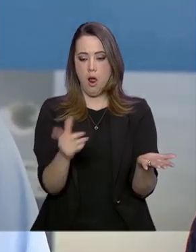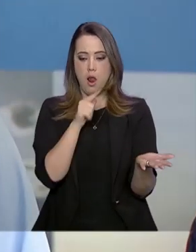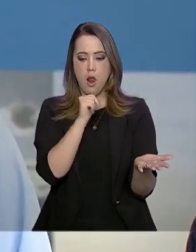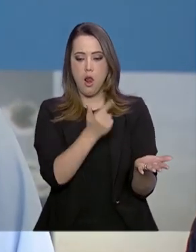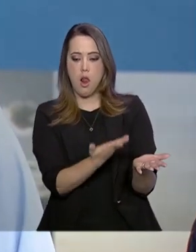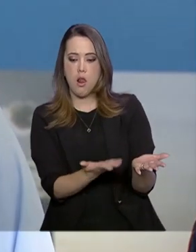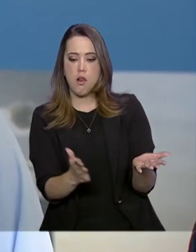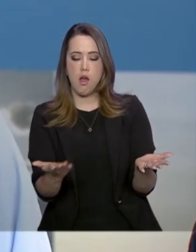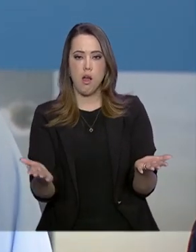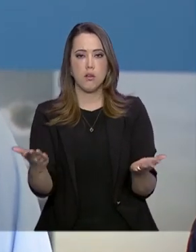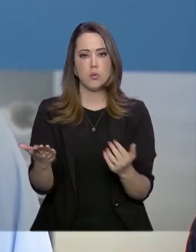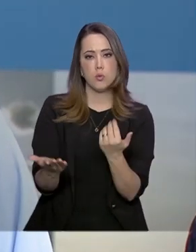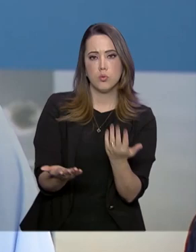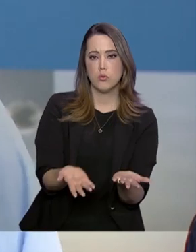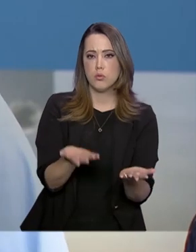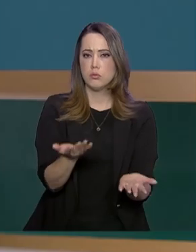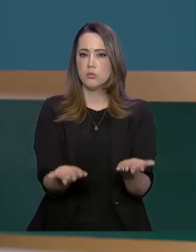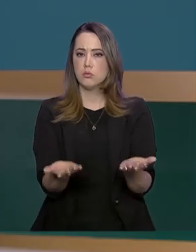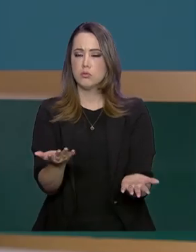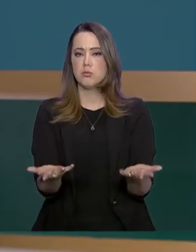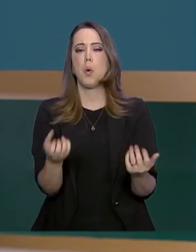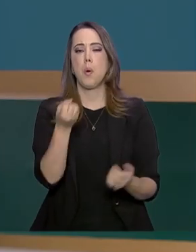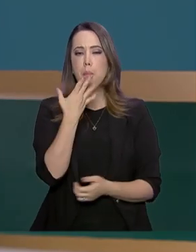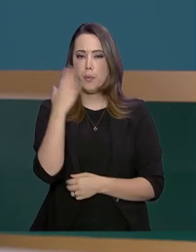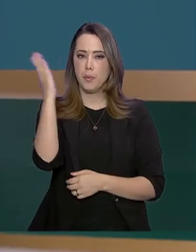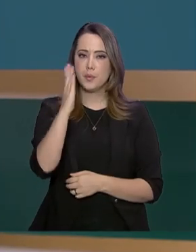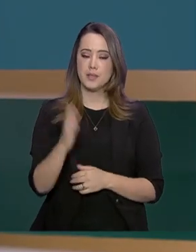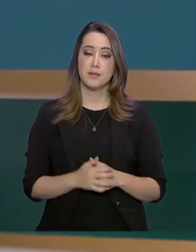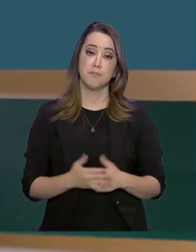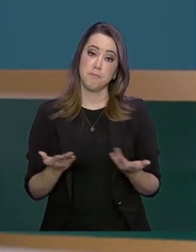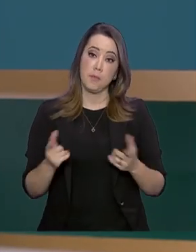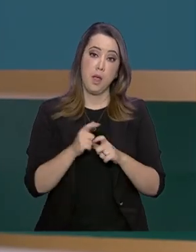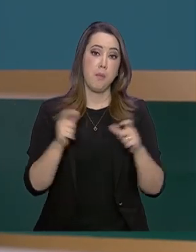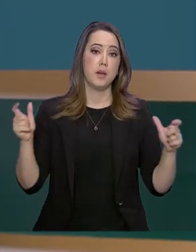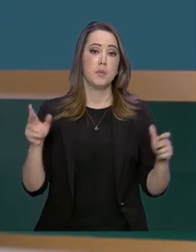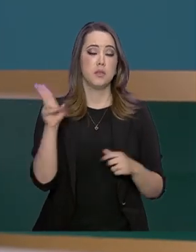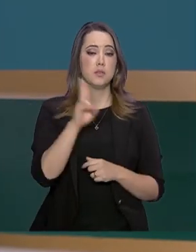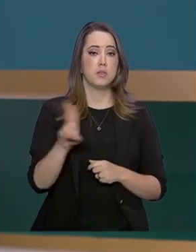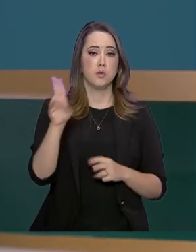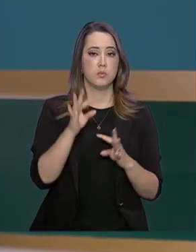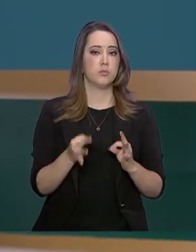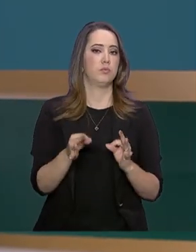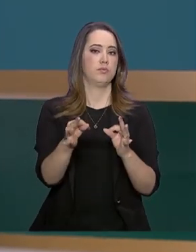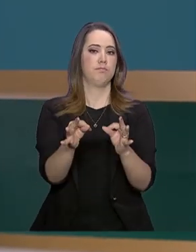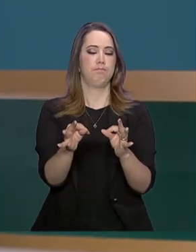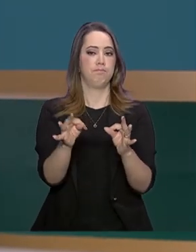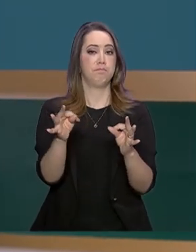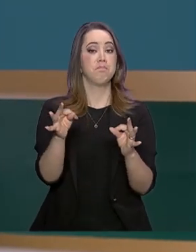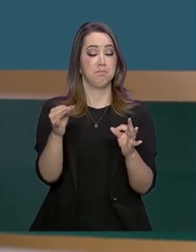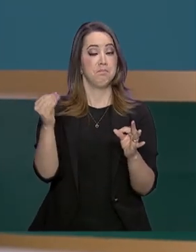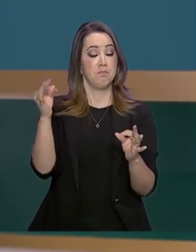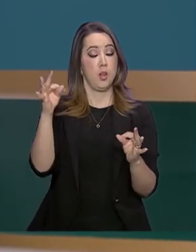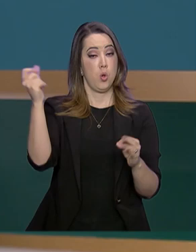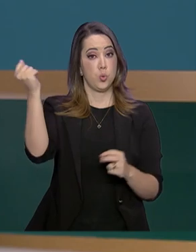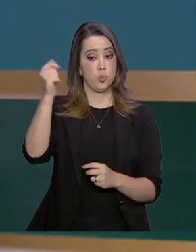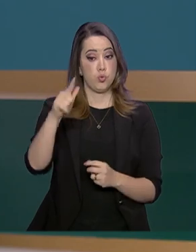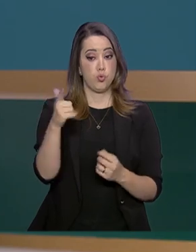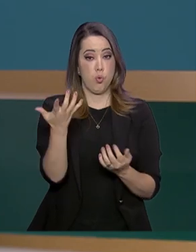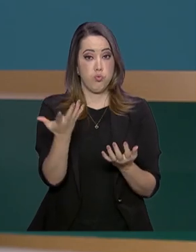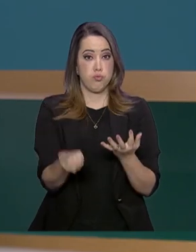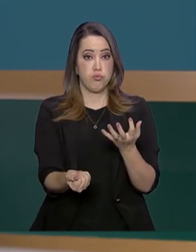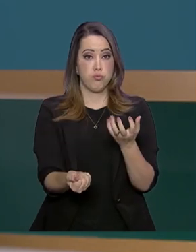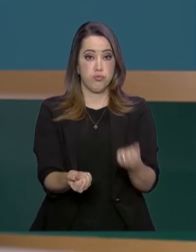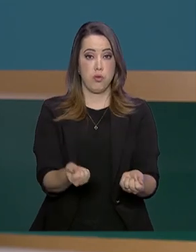como esse aqui, é bem-vindo ao Brasil. E para ampliar o uso da tecnologia solar no Nordeste,